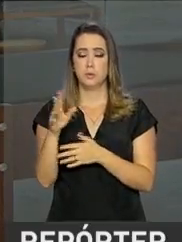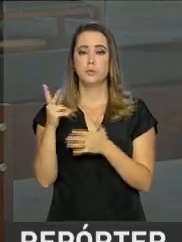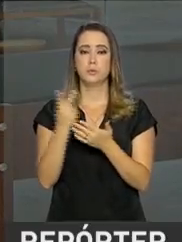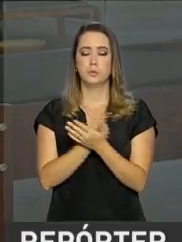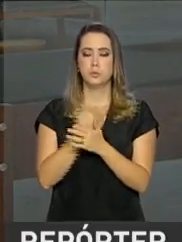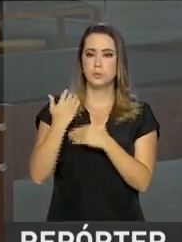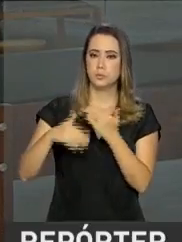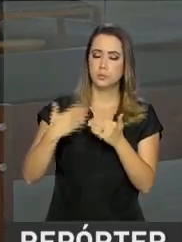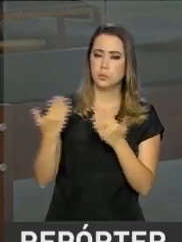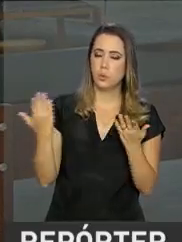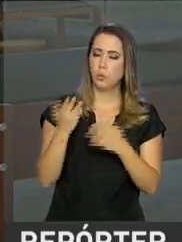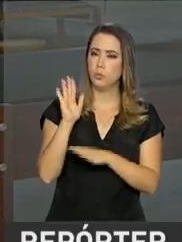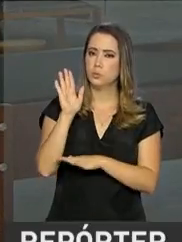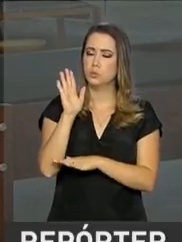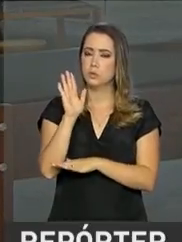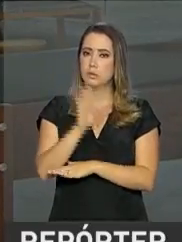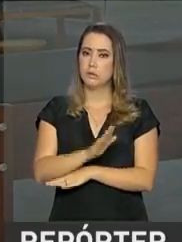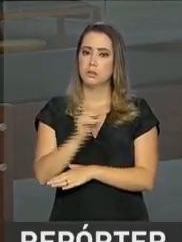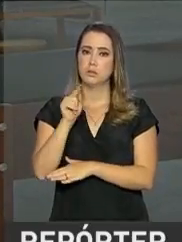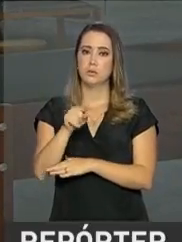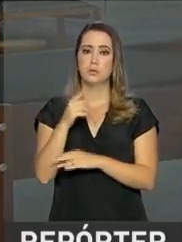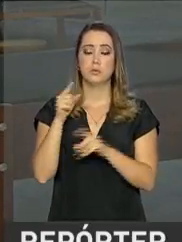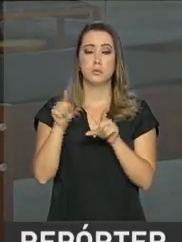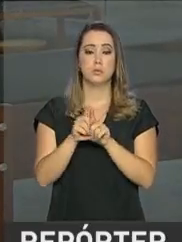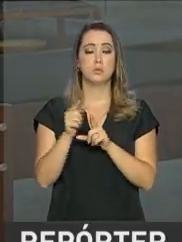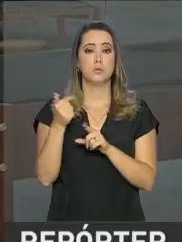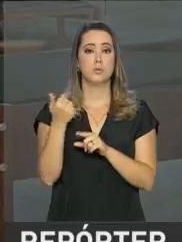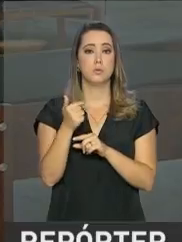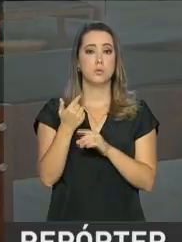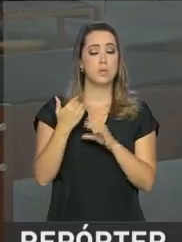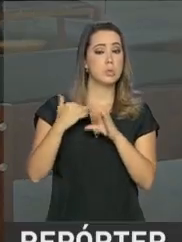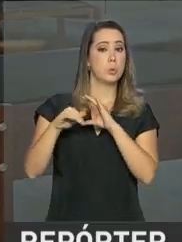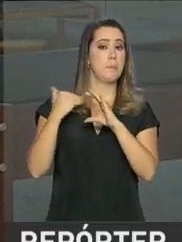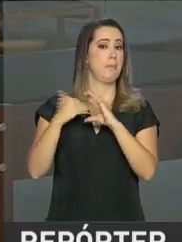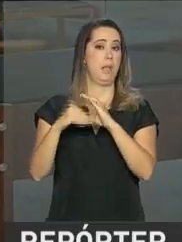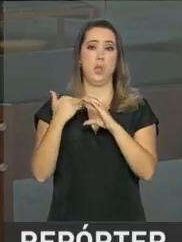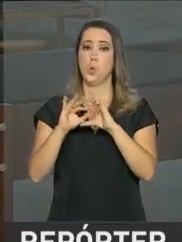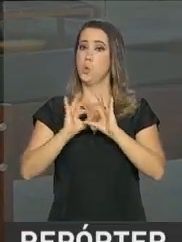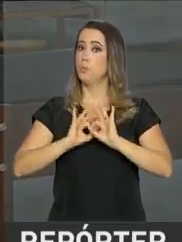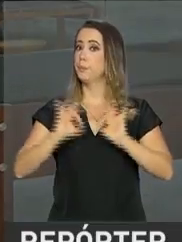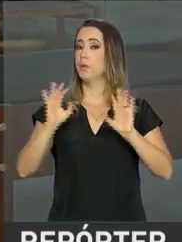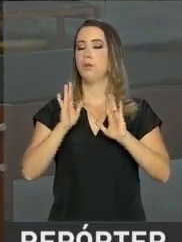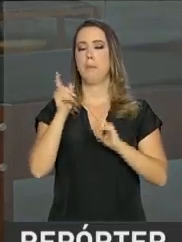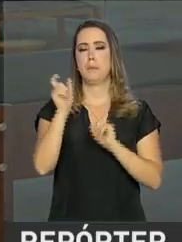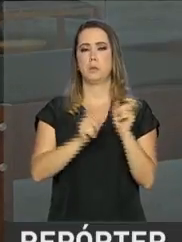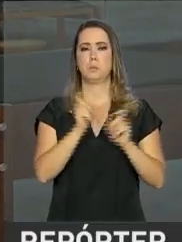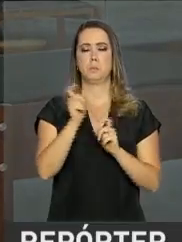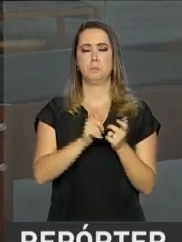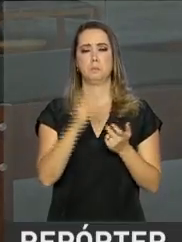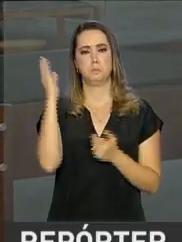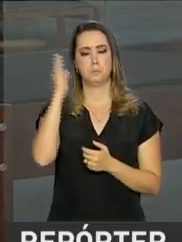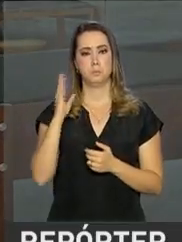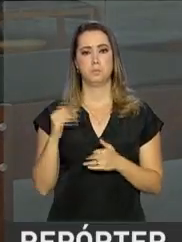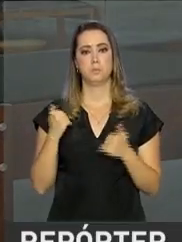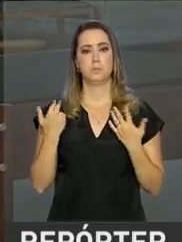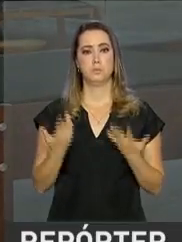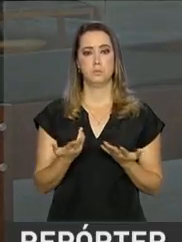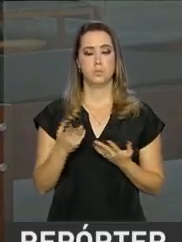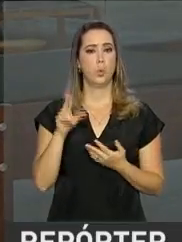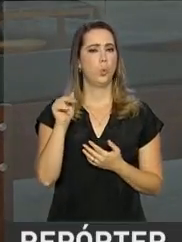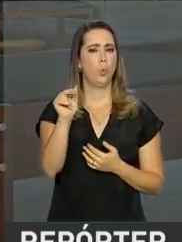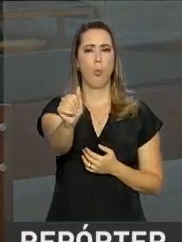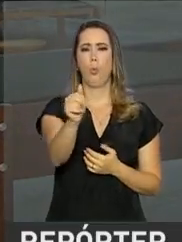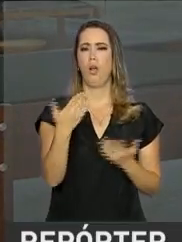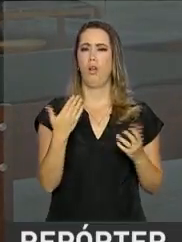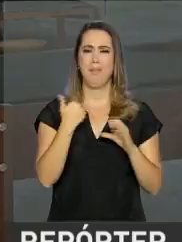no decorrer da tarde desta segunda-feira é que ela não enviou estes e-mails aos contribuintes brasileiros. Nunca fez